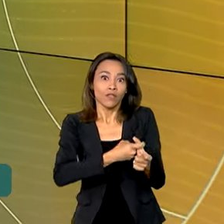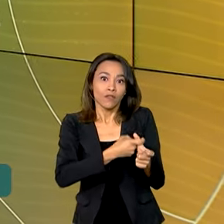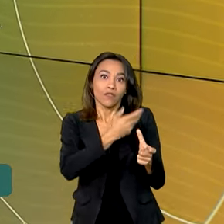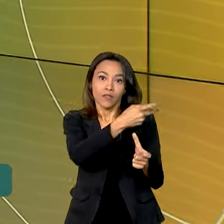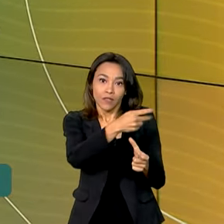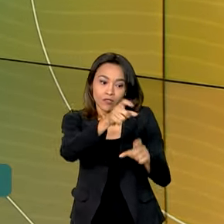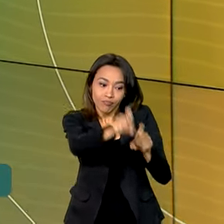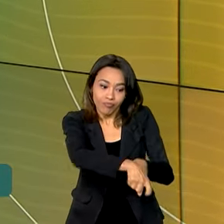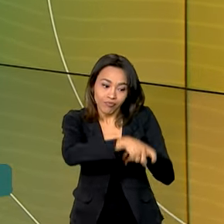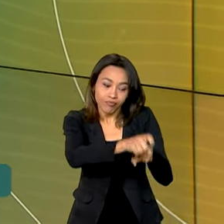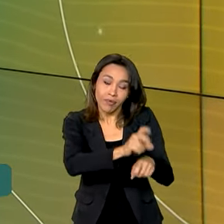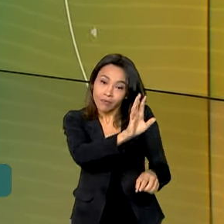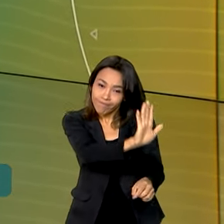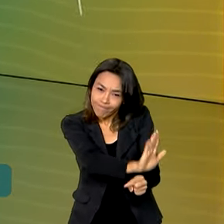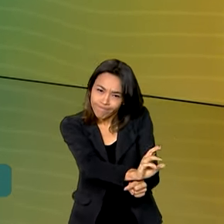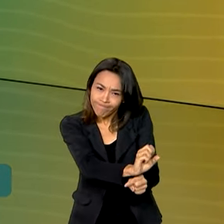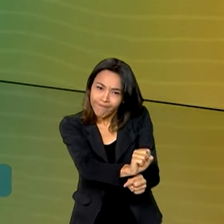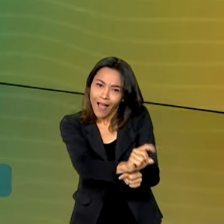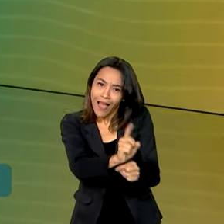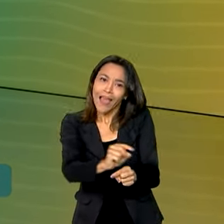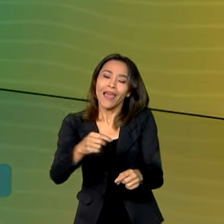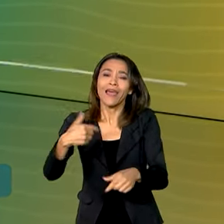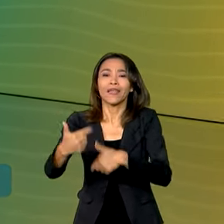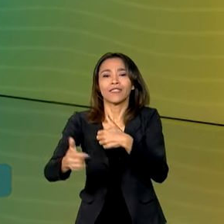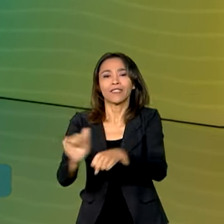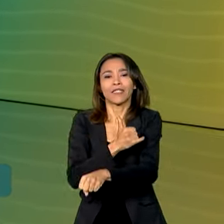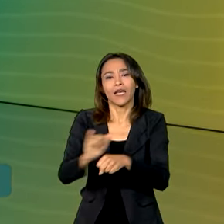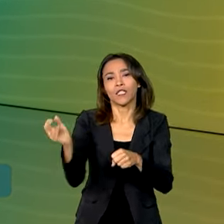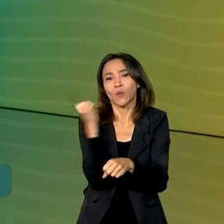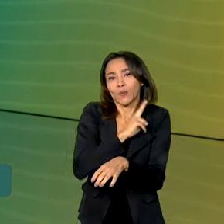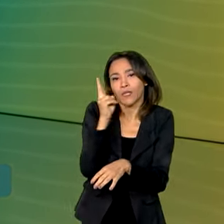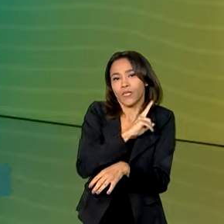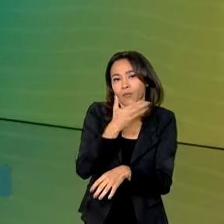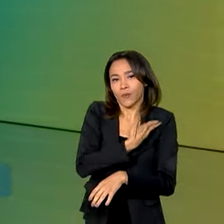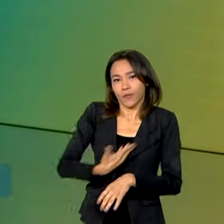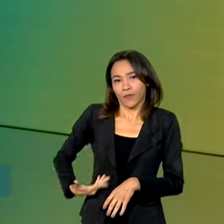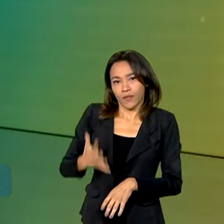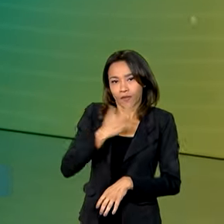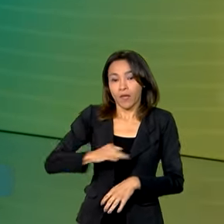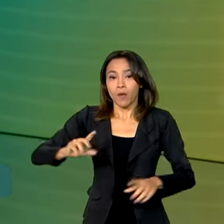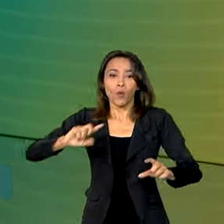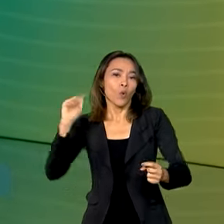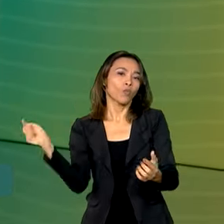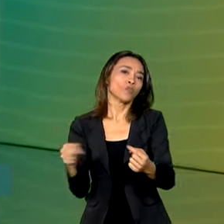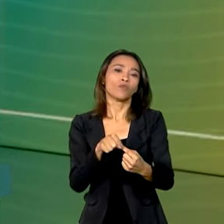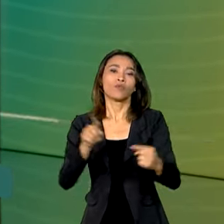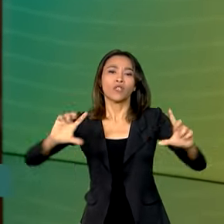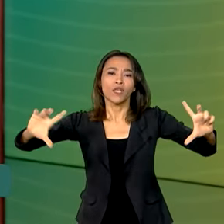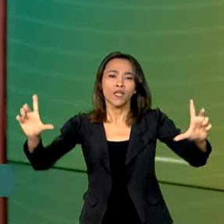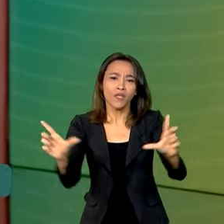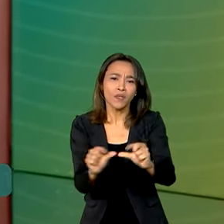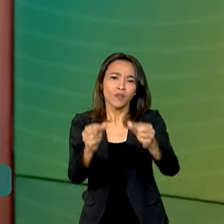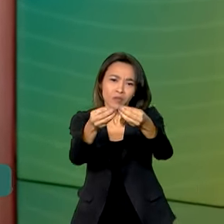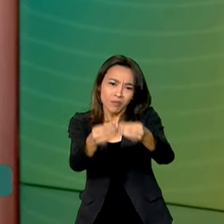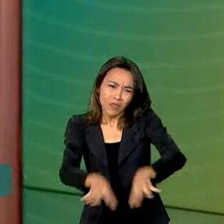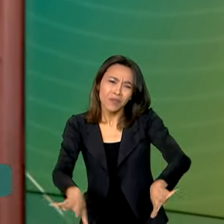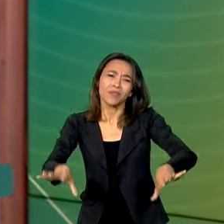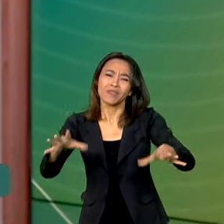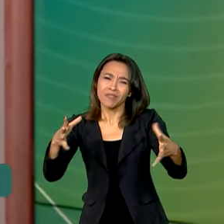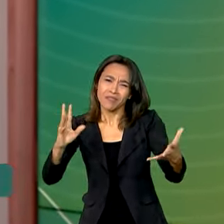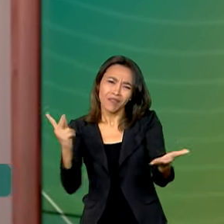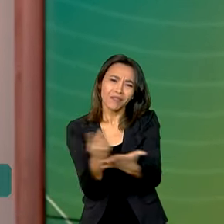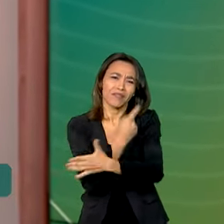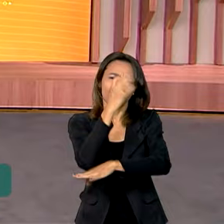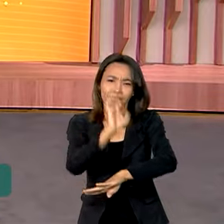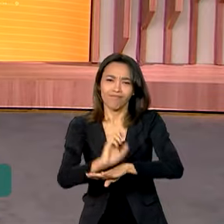estão entre as ações emergenciais tomadas pelo governo federal para minimizar os impactos da tragédia climática no Rio